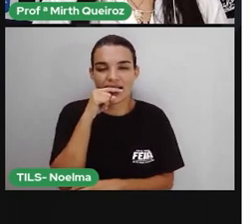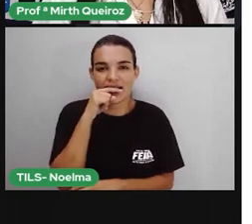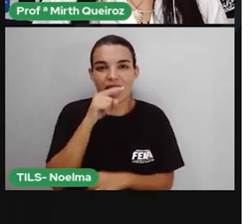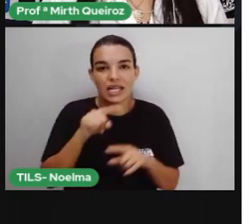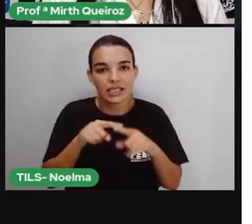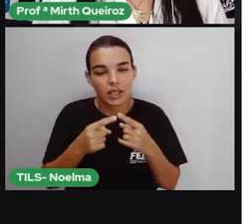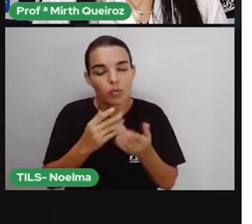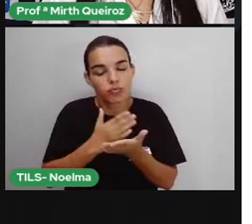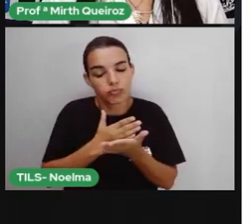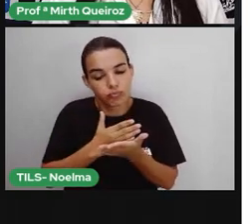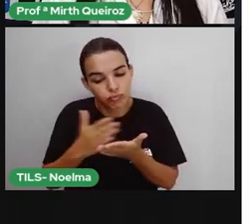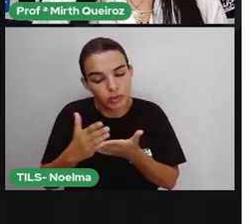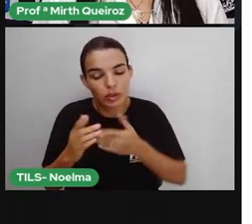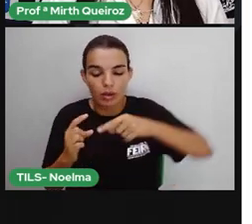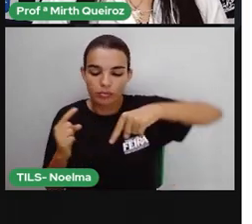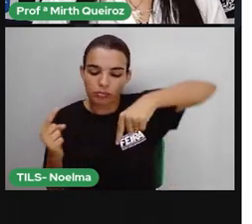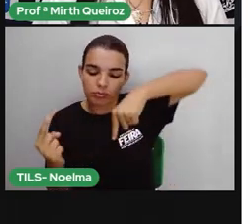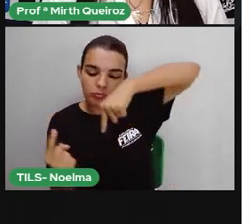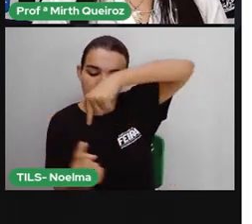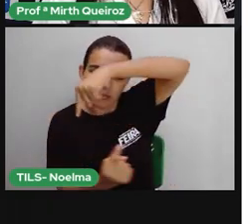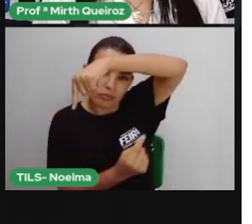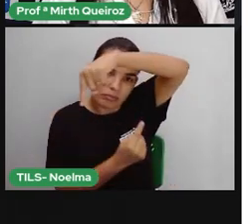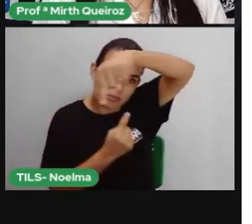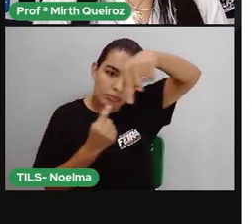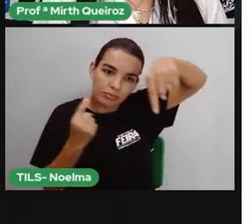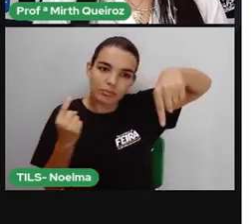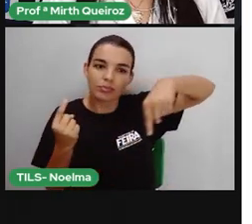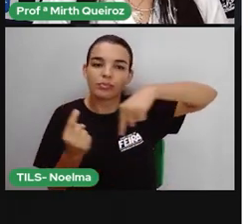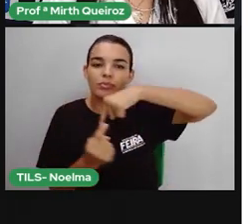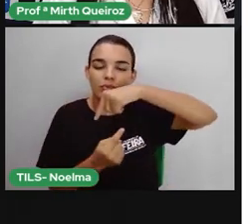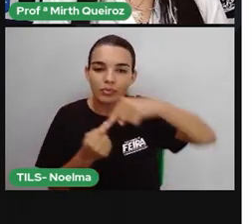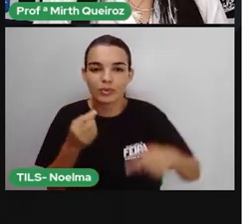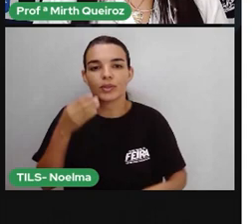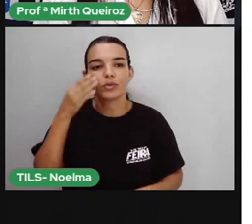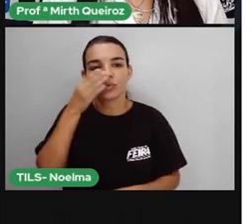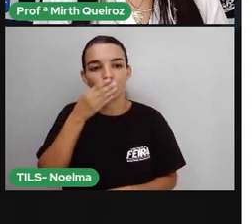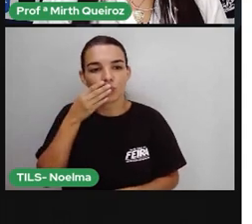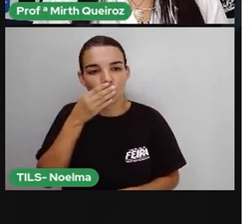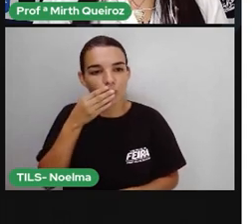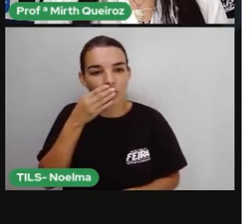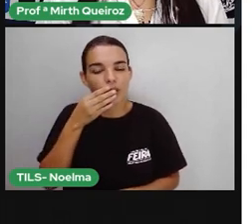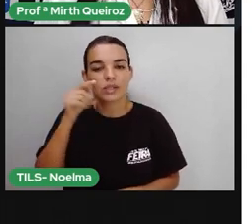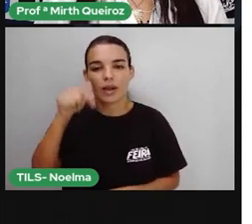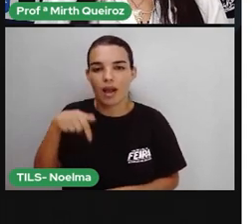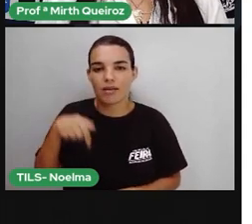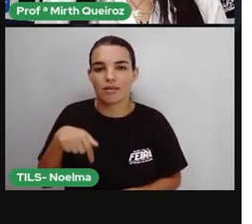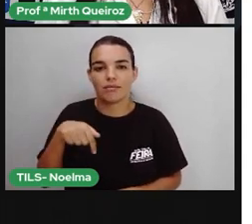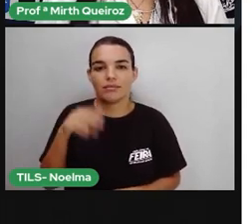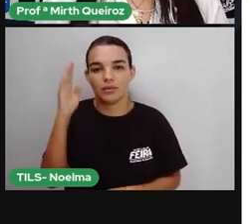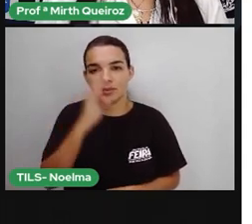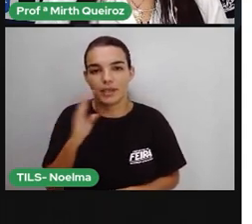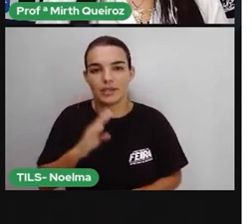-se o ciclo do açúcar no Brasil, né? O segundo ciclo econômico.